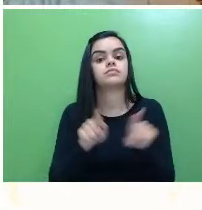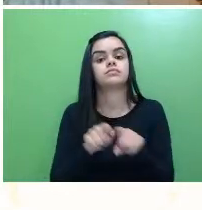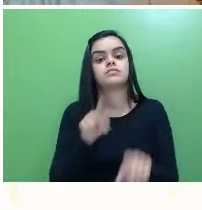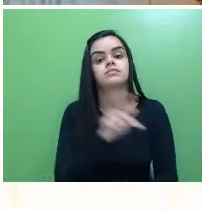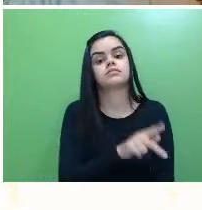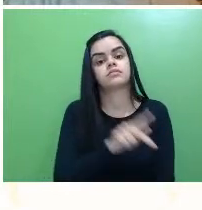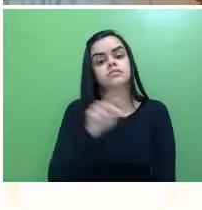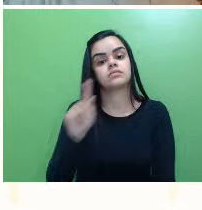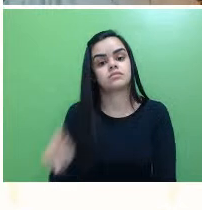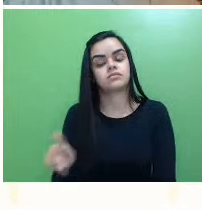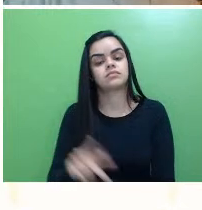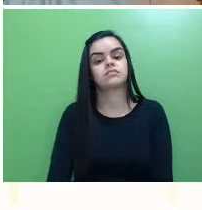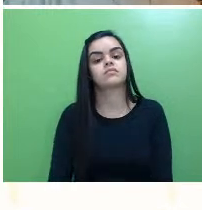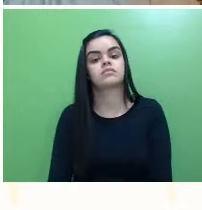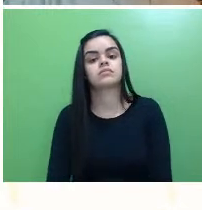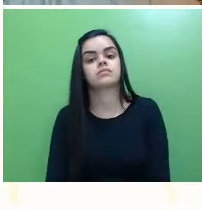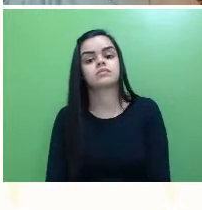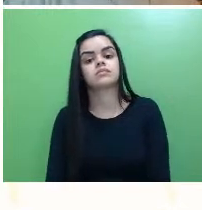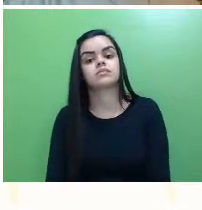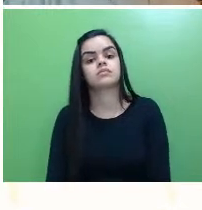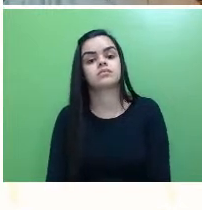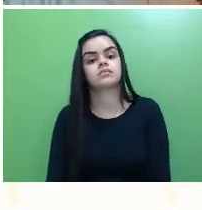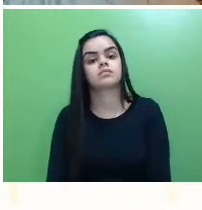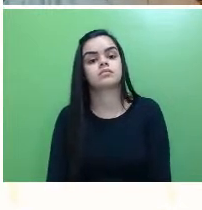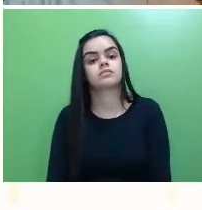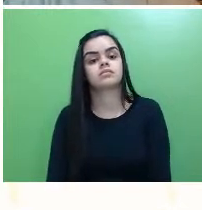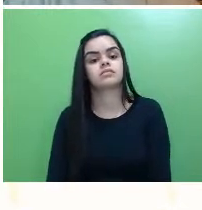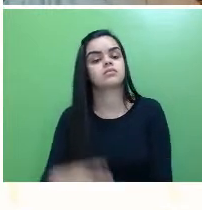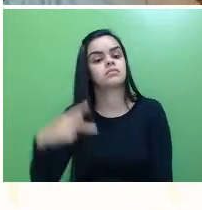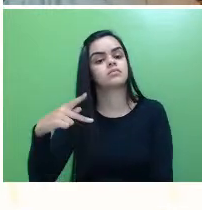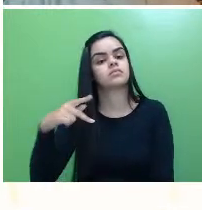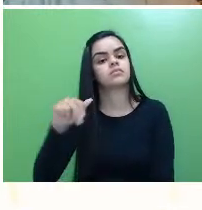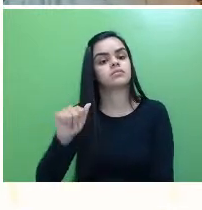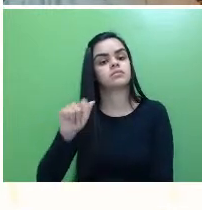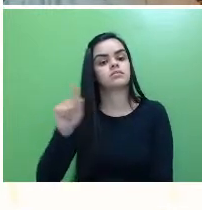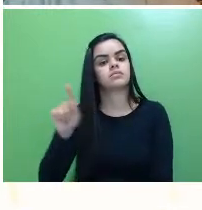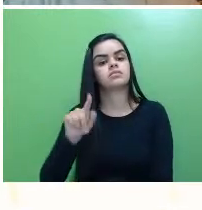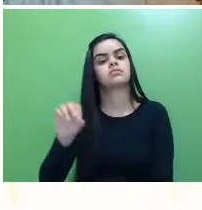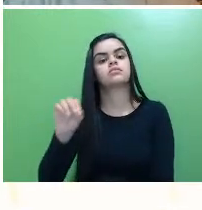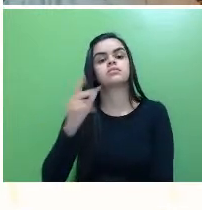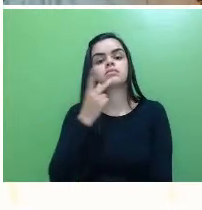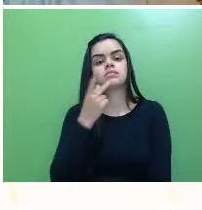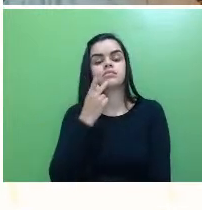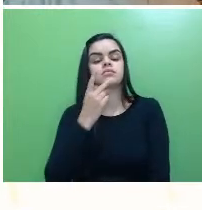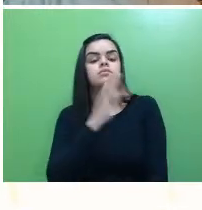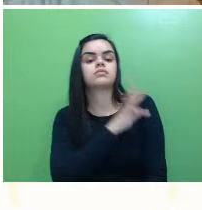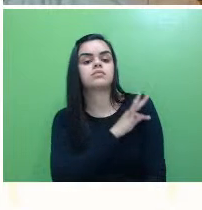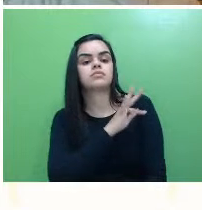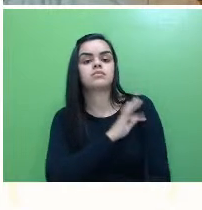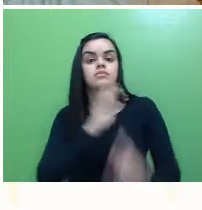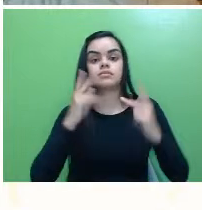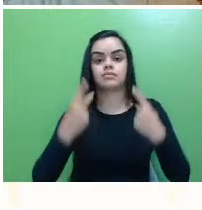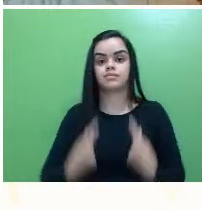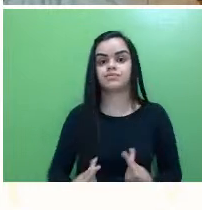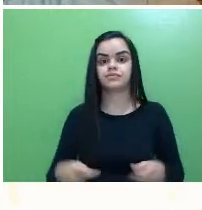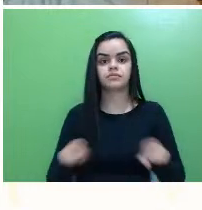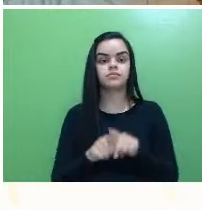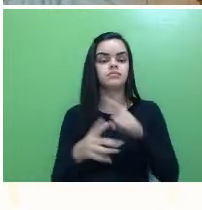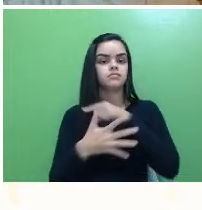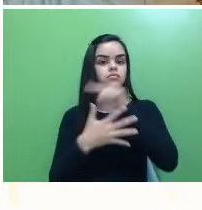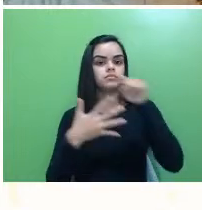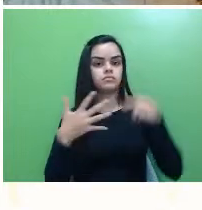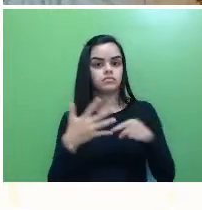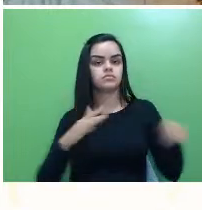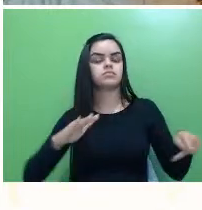Basso, falando de técnico e de humano, questões